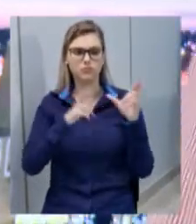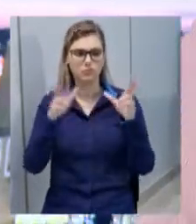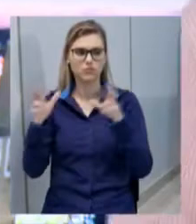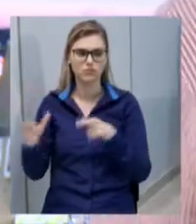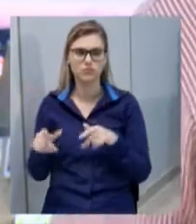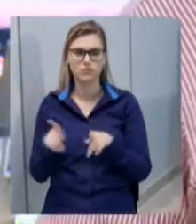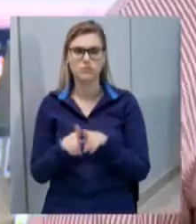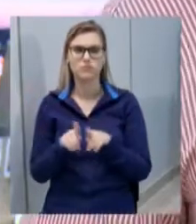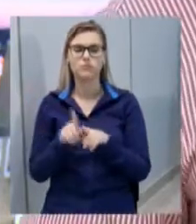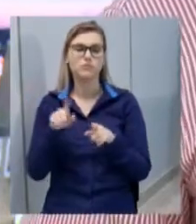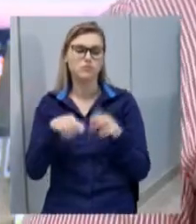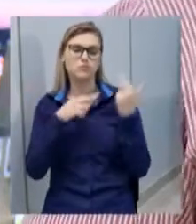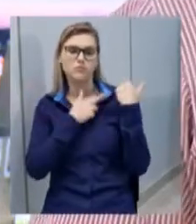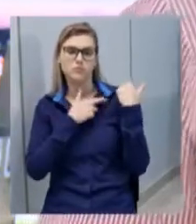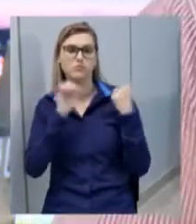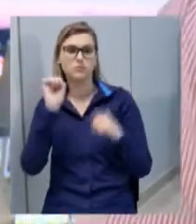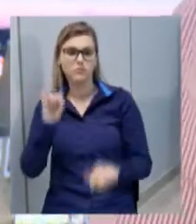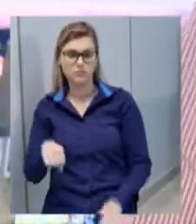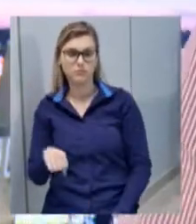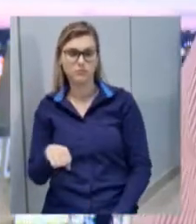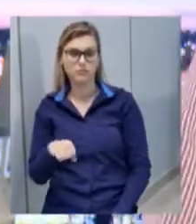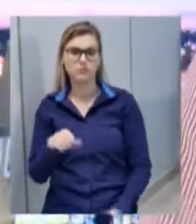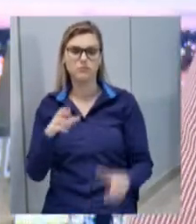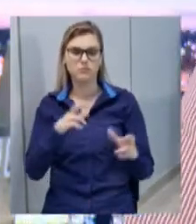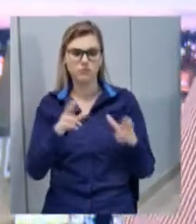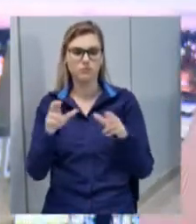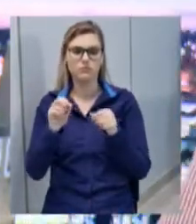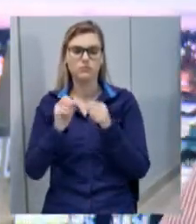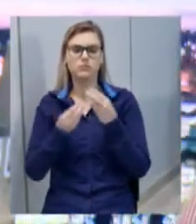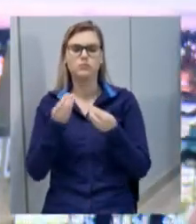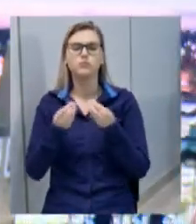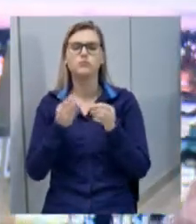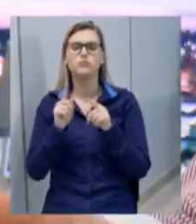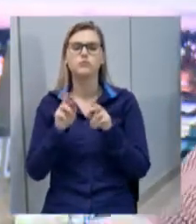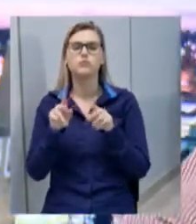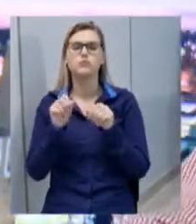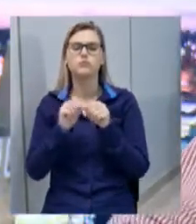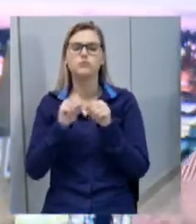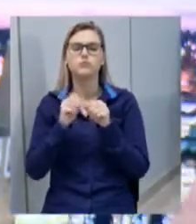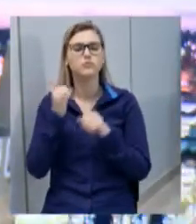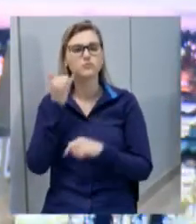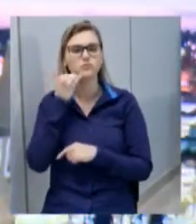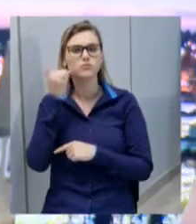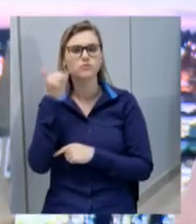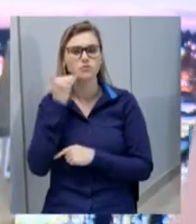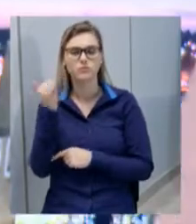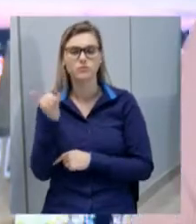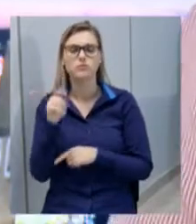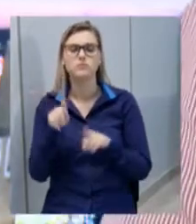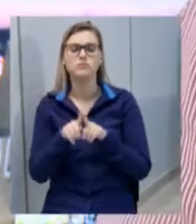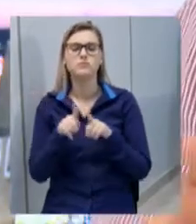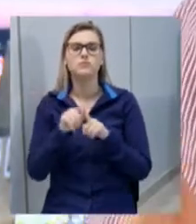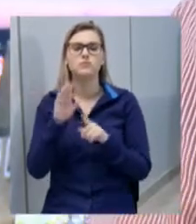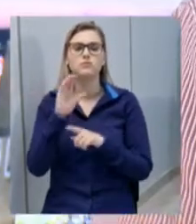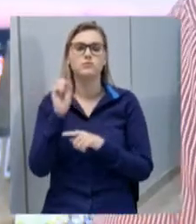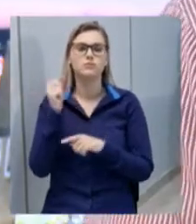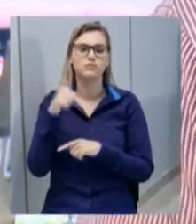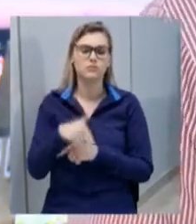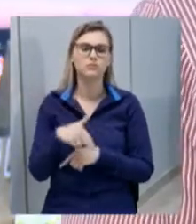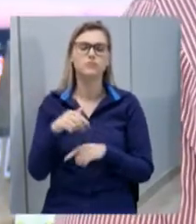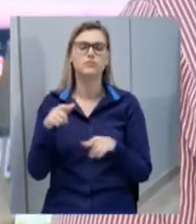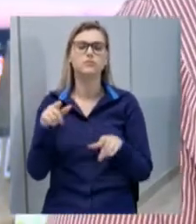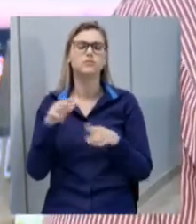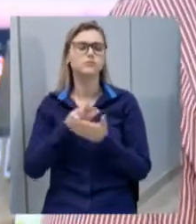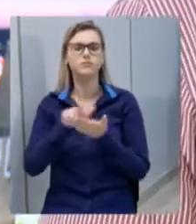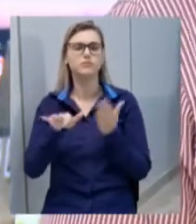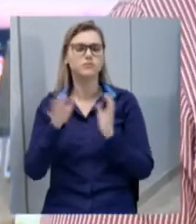casa fazer a fiscalização, como já fizemos com a telefonia, como já fizemos com tantas outras concessões, e que deram resultado. Então, eu pediria para